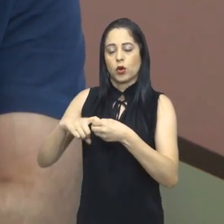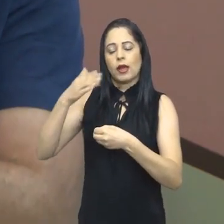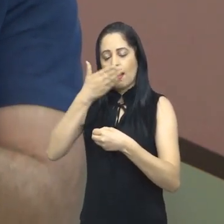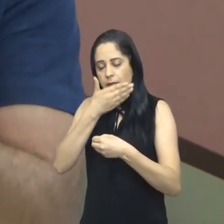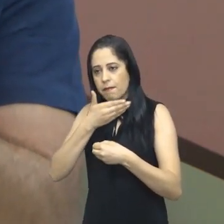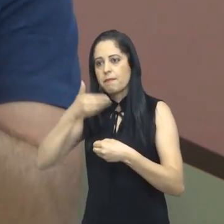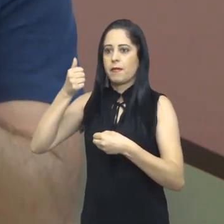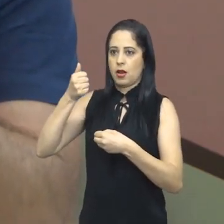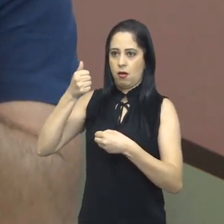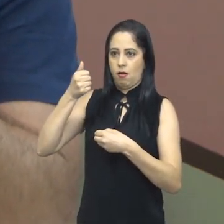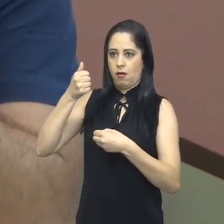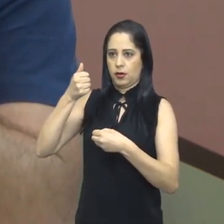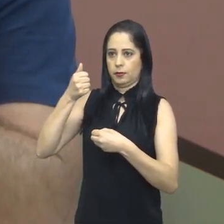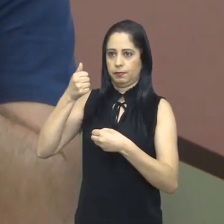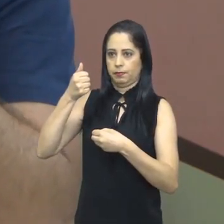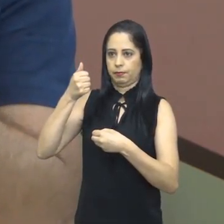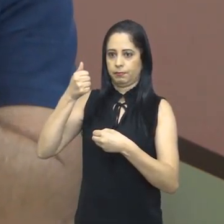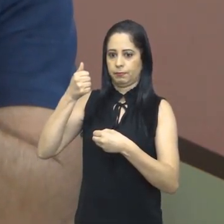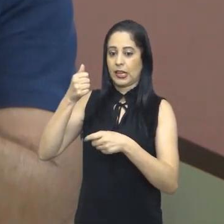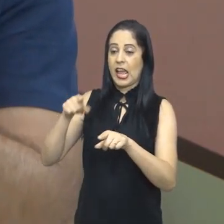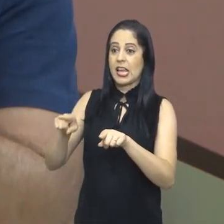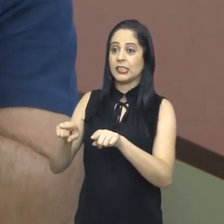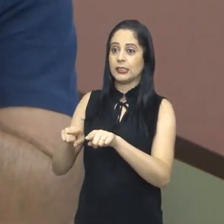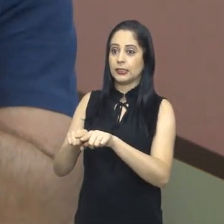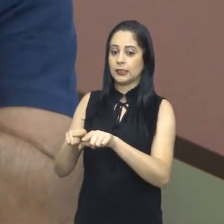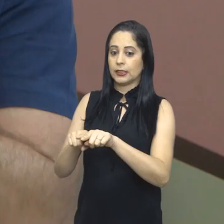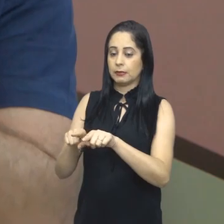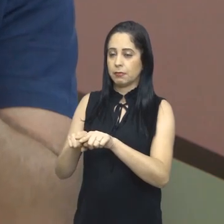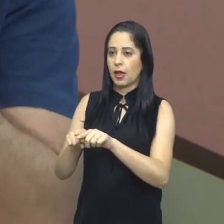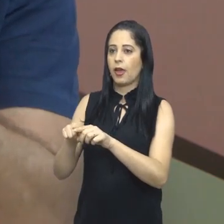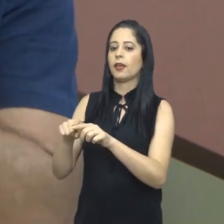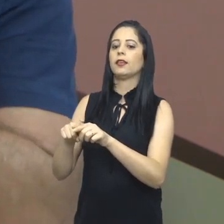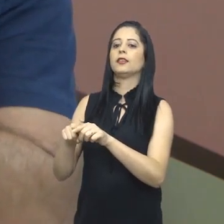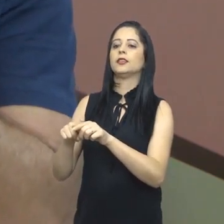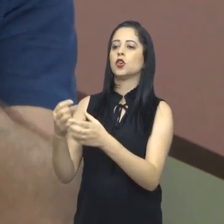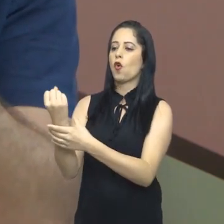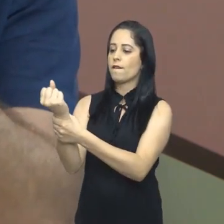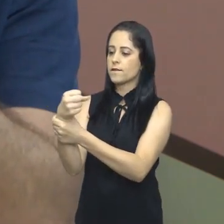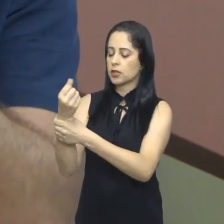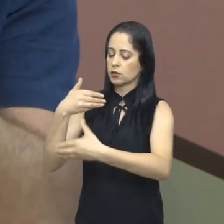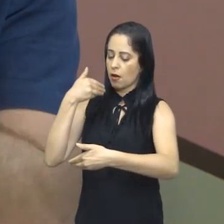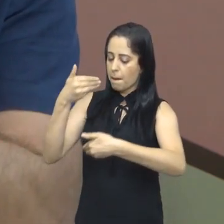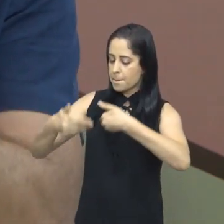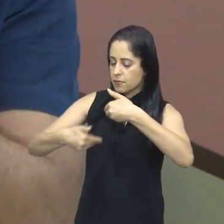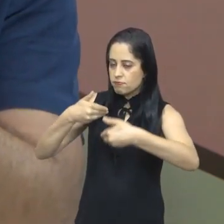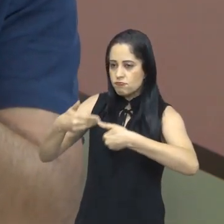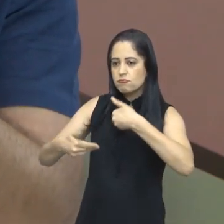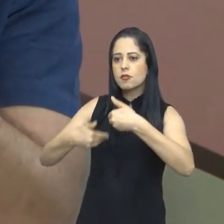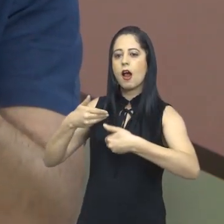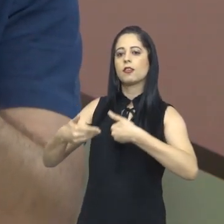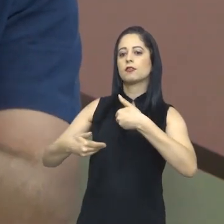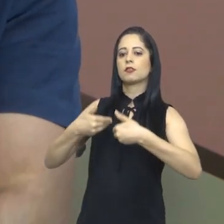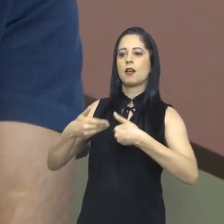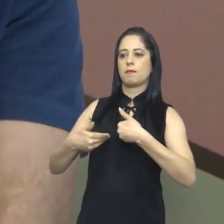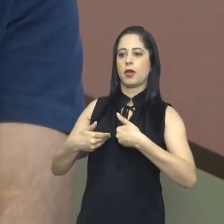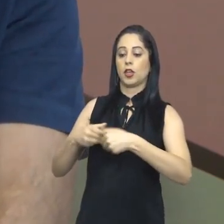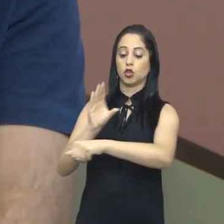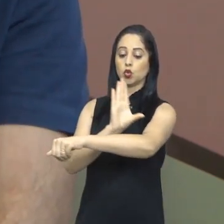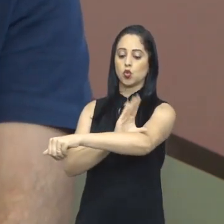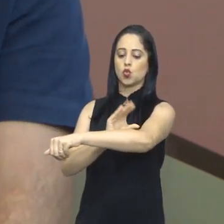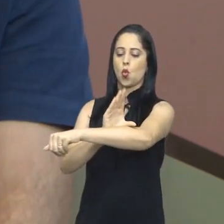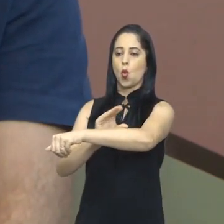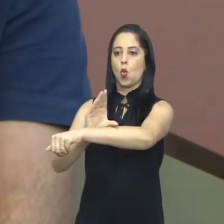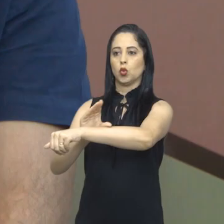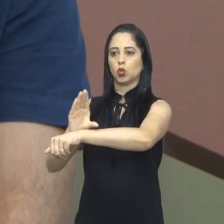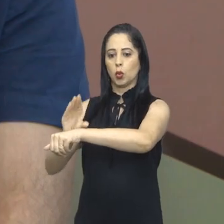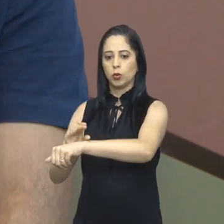melhor, e, geralmente, o fisioterapeuta tem um papel-chave na reestruturação, no recondicionamento físico, no refortalecimento